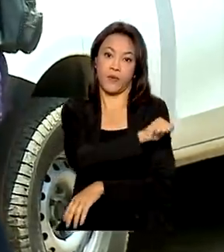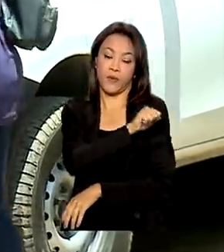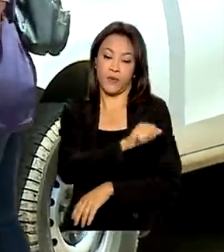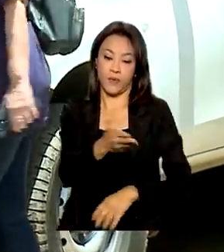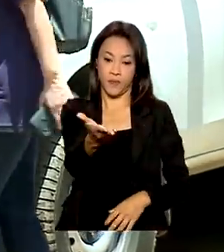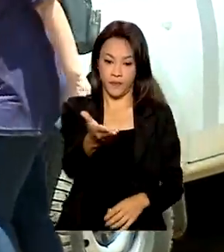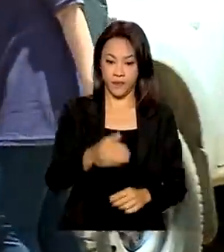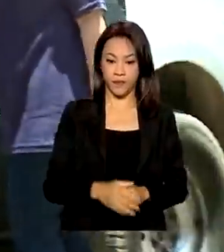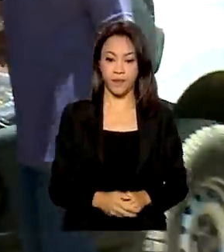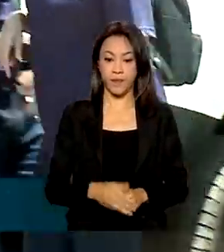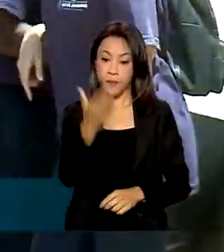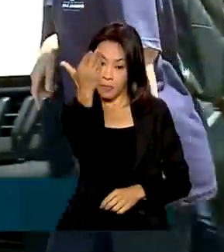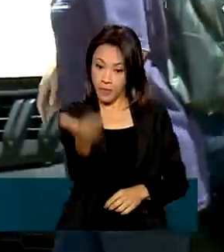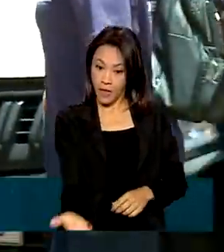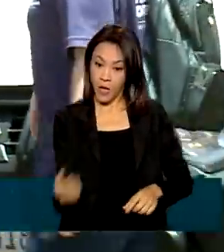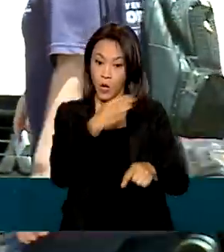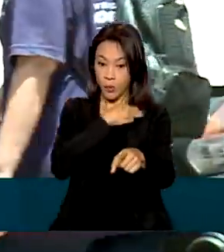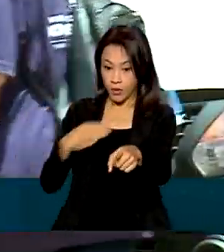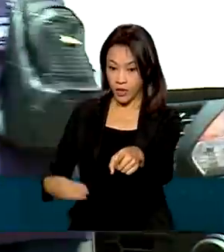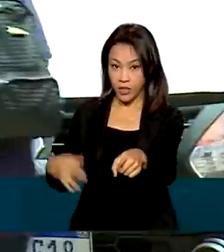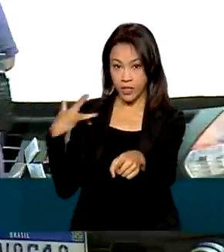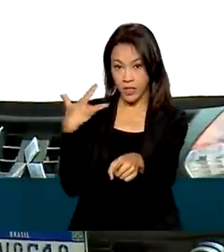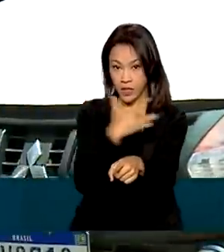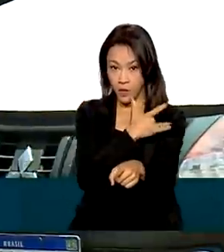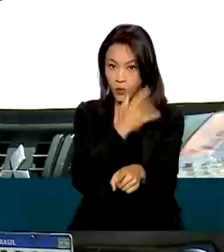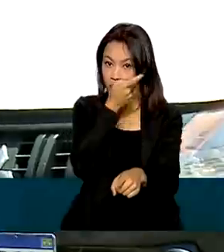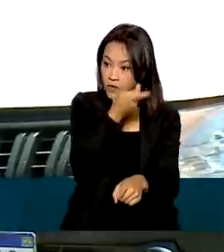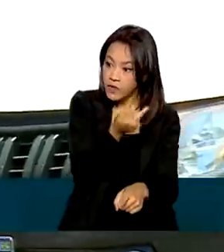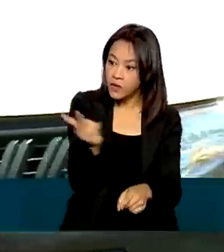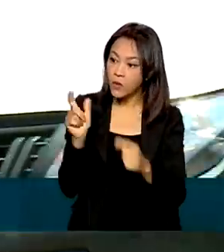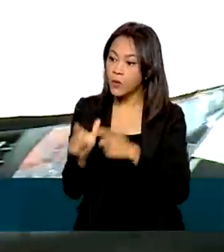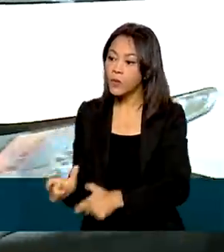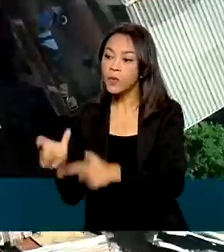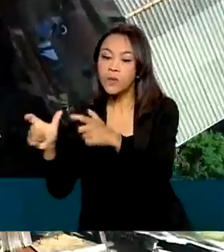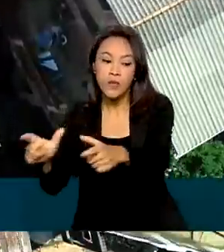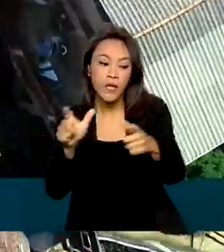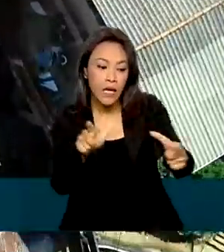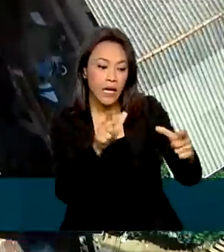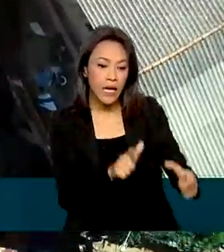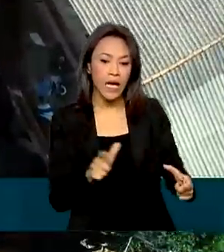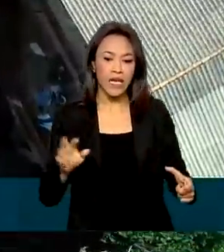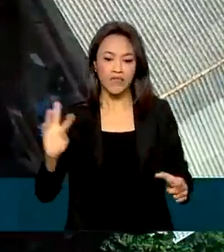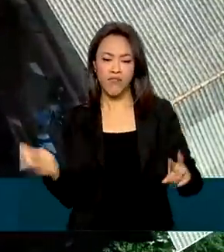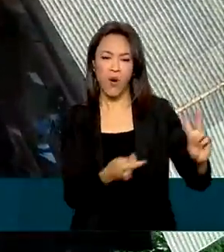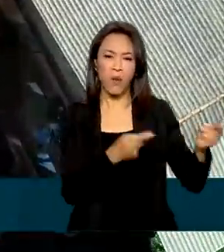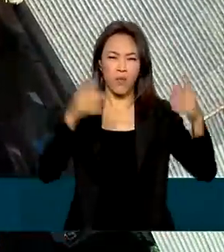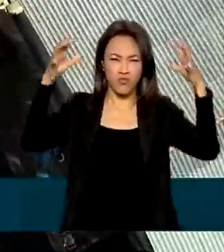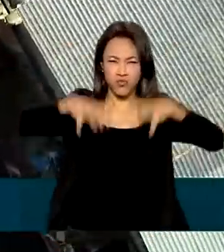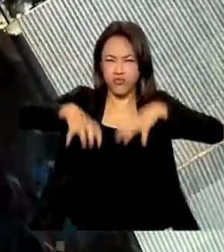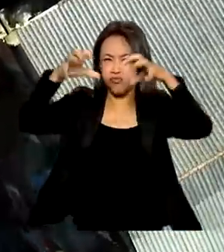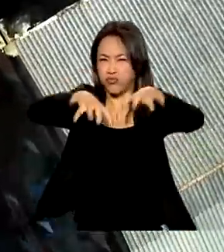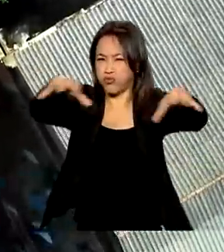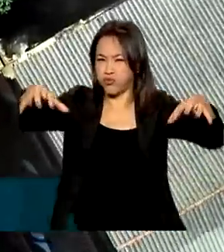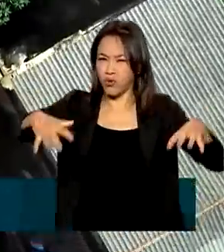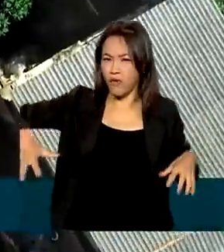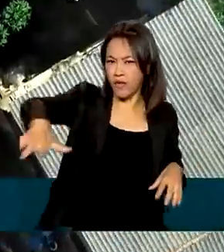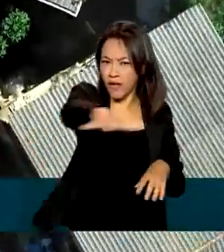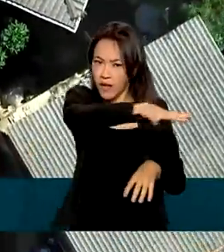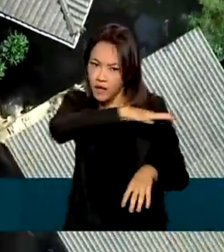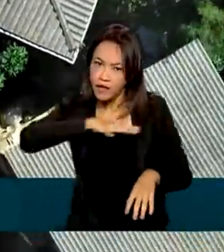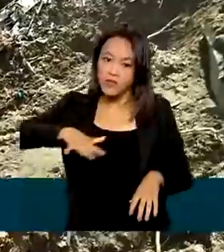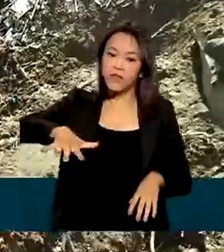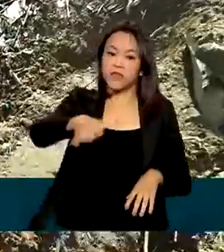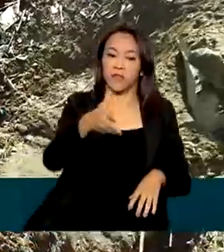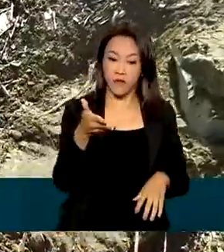O ministro da Saúde, Marcelo Queiroga, visitou áreas atingidas pelas fortes chuvas em Petrópolis nessa quinta